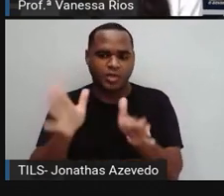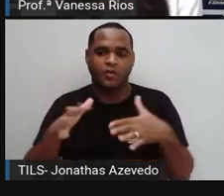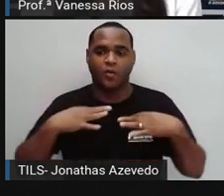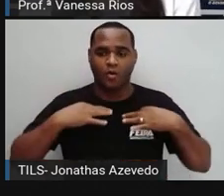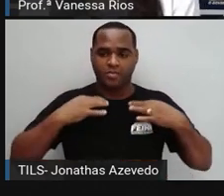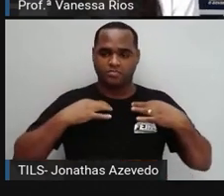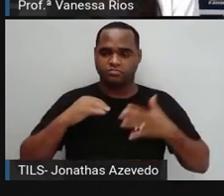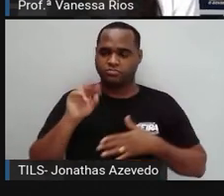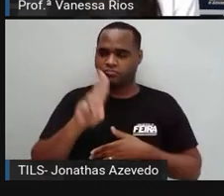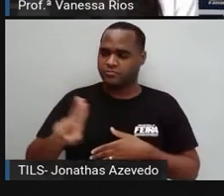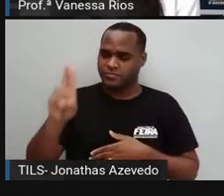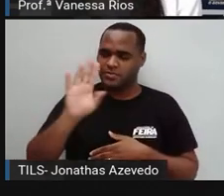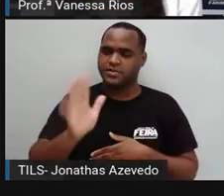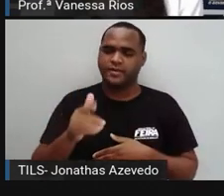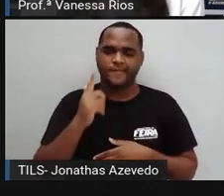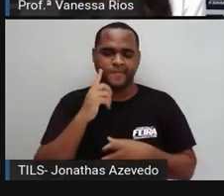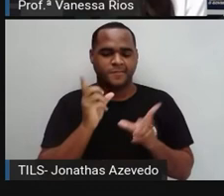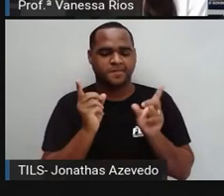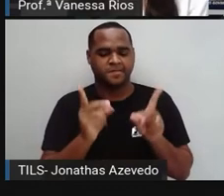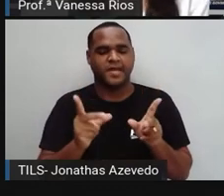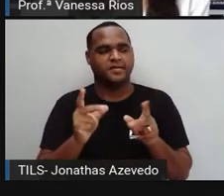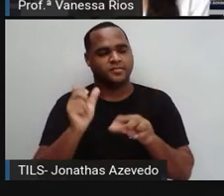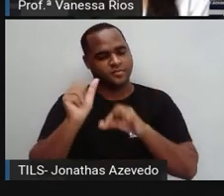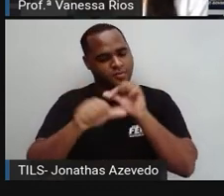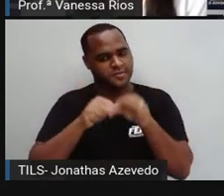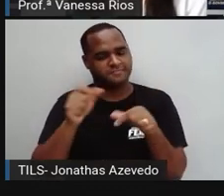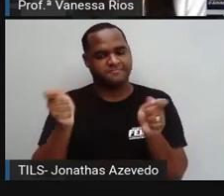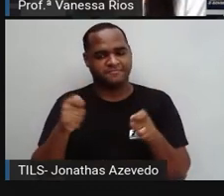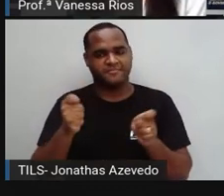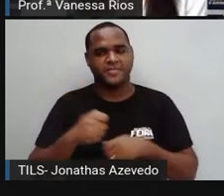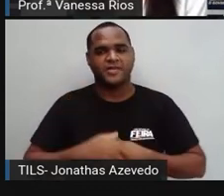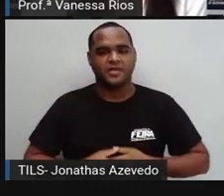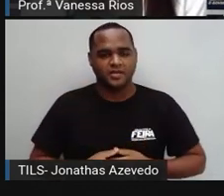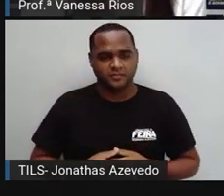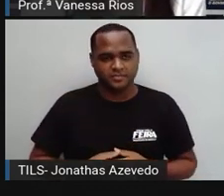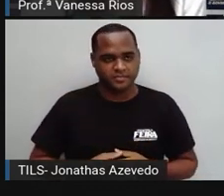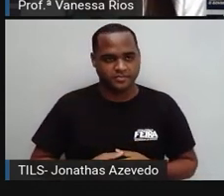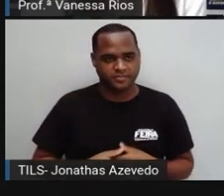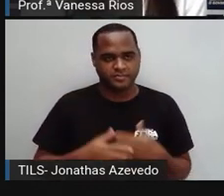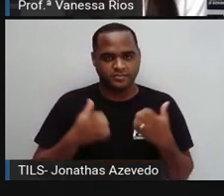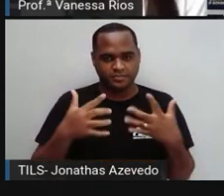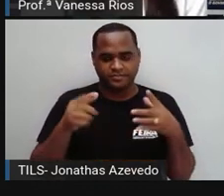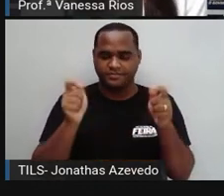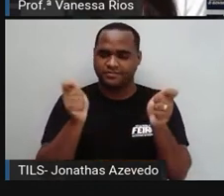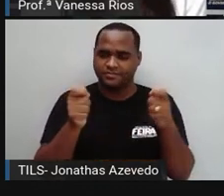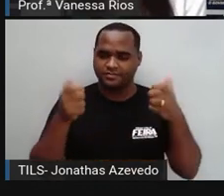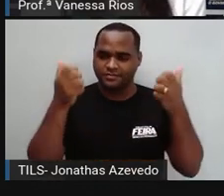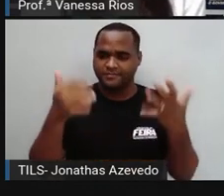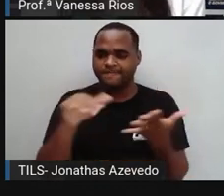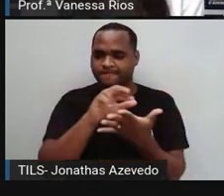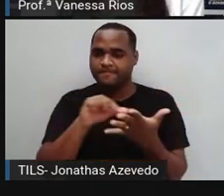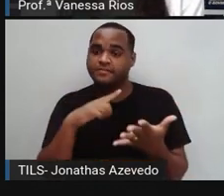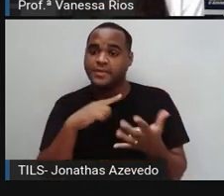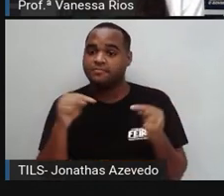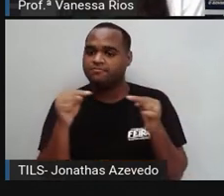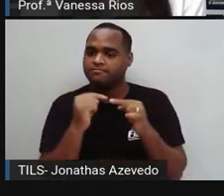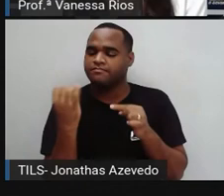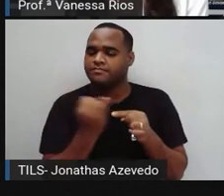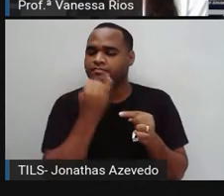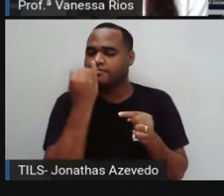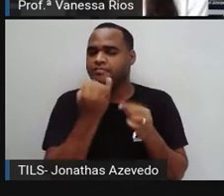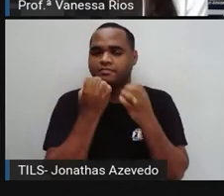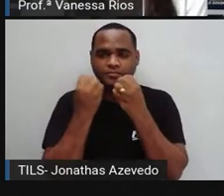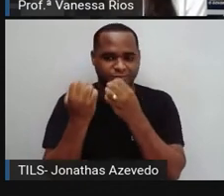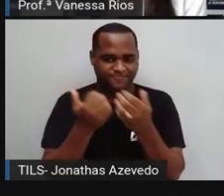né? De objetos usados, possa acontecer. E aí pode ser também uma ação interessante aí para